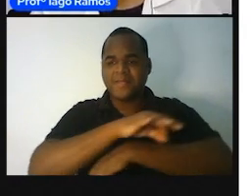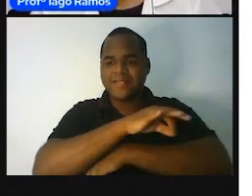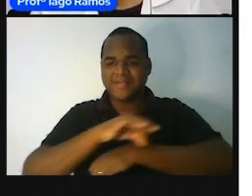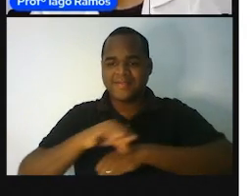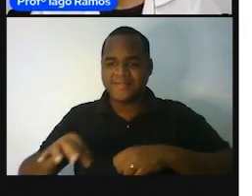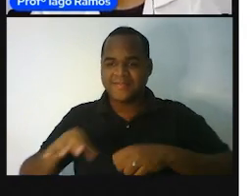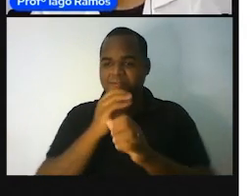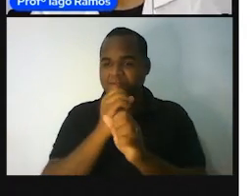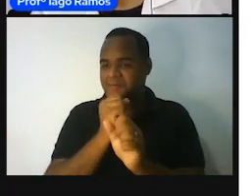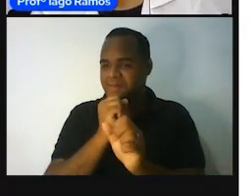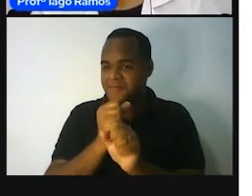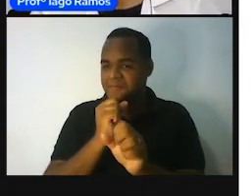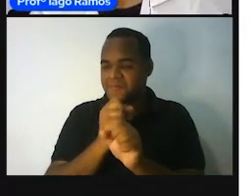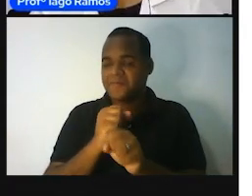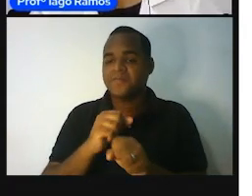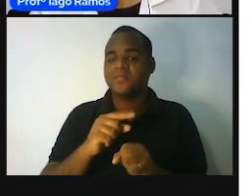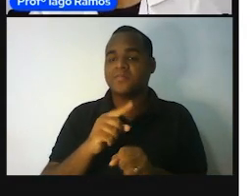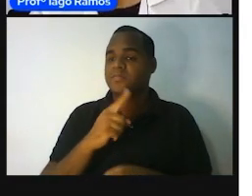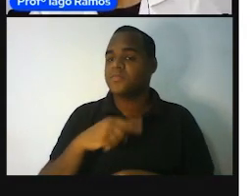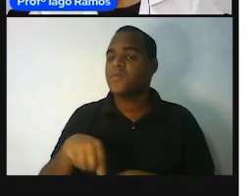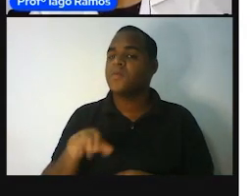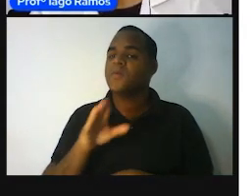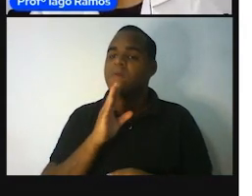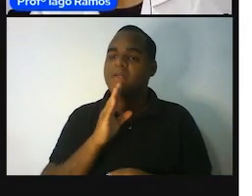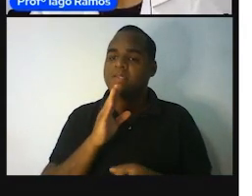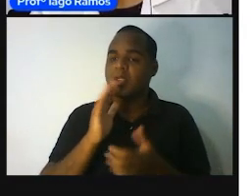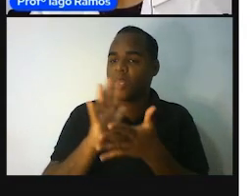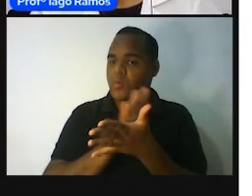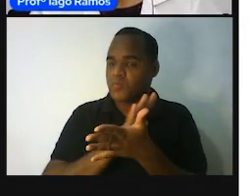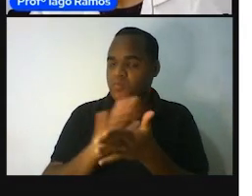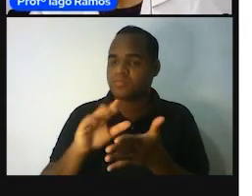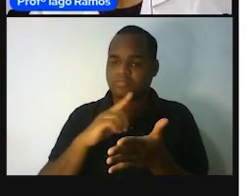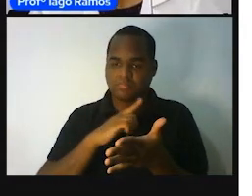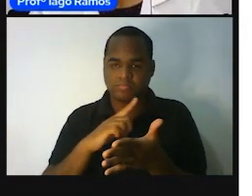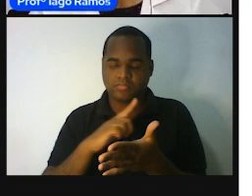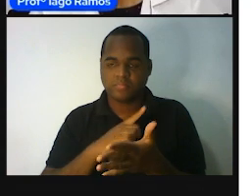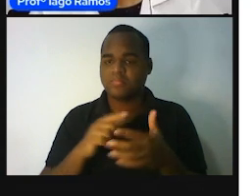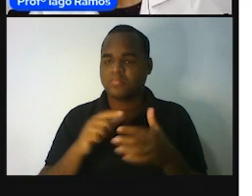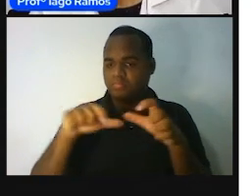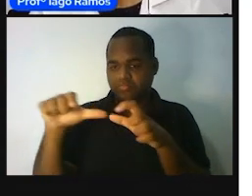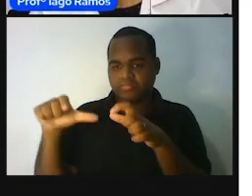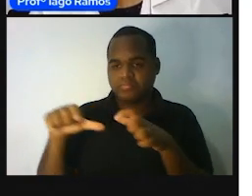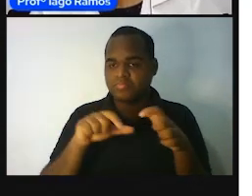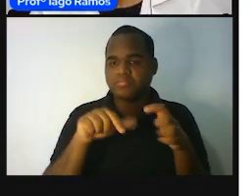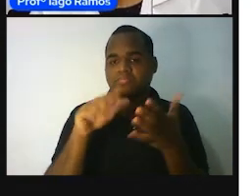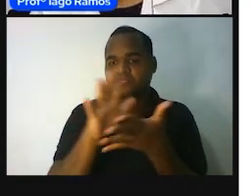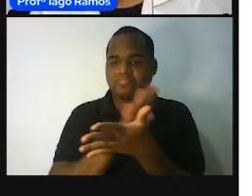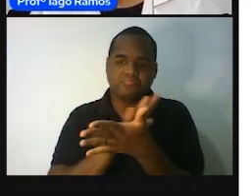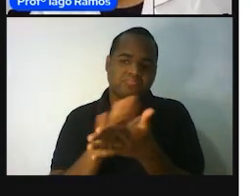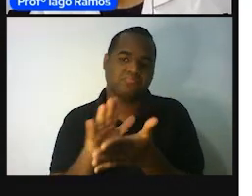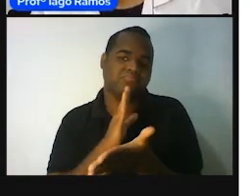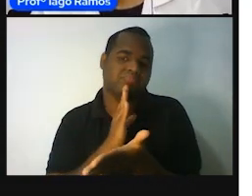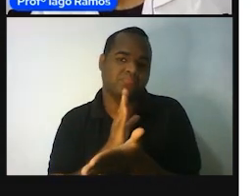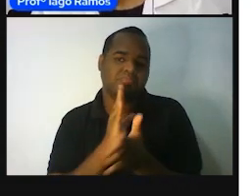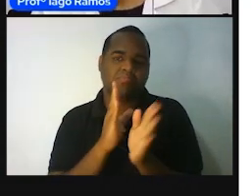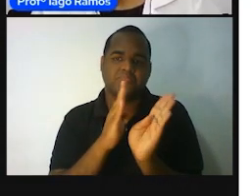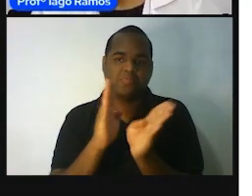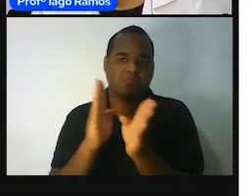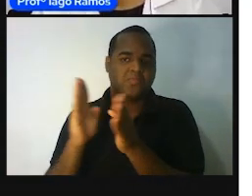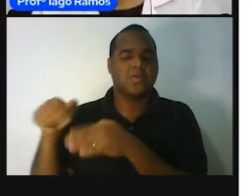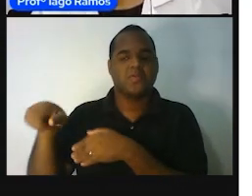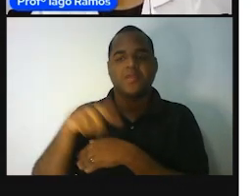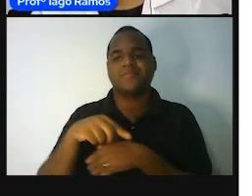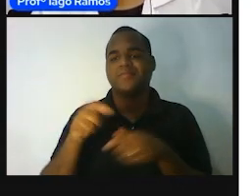E a gente vai até conhecer algumas unidades de medidas, que você já ouviu uma aula e até